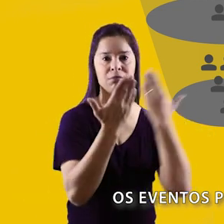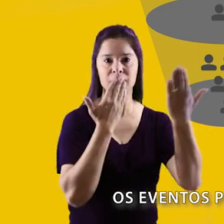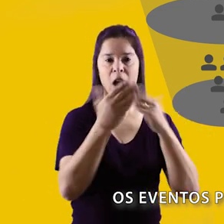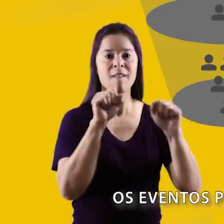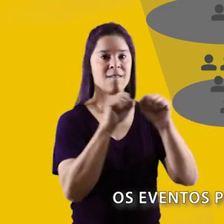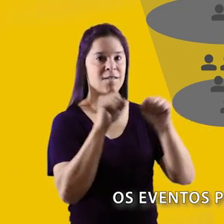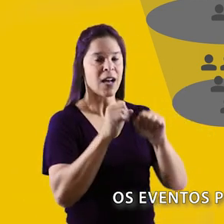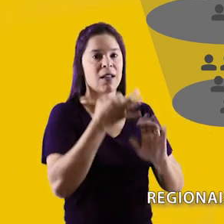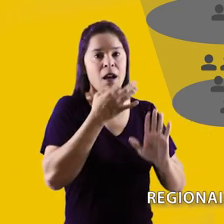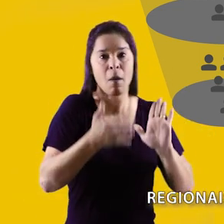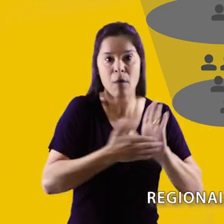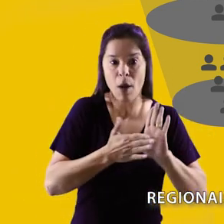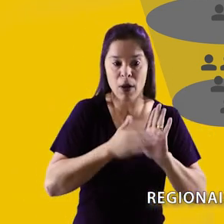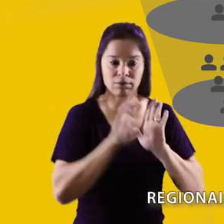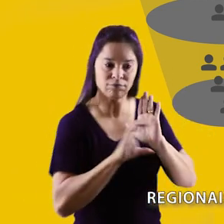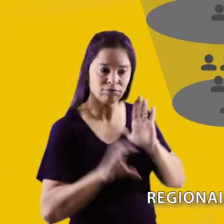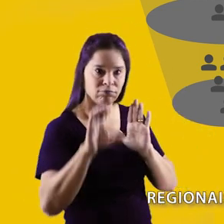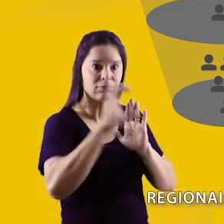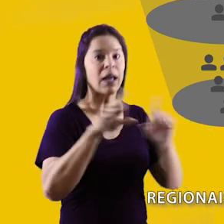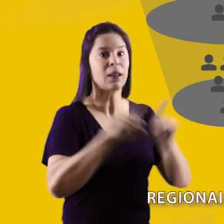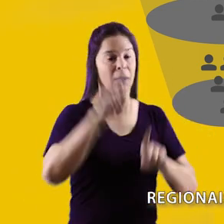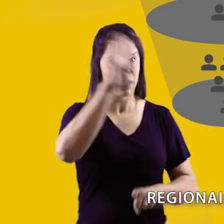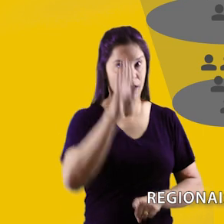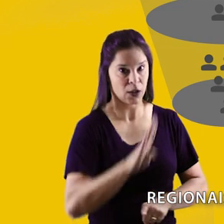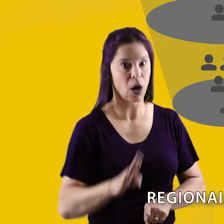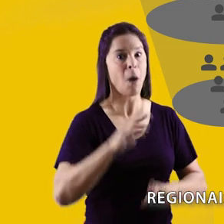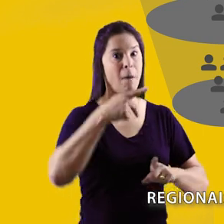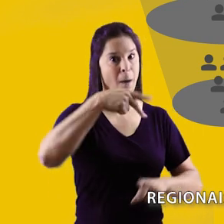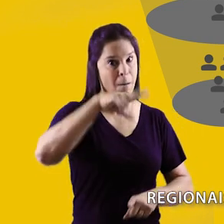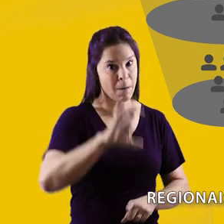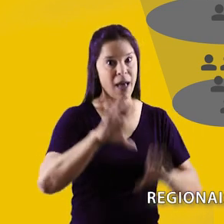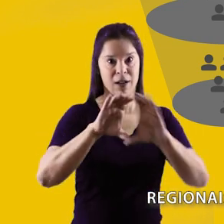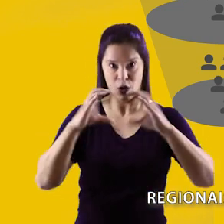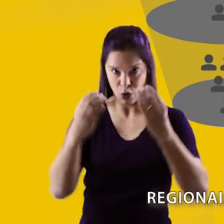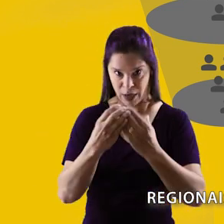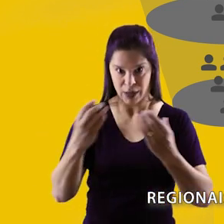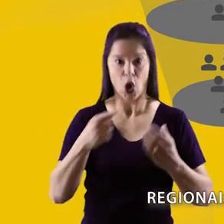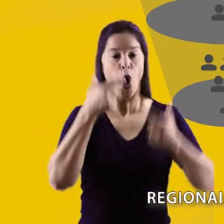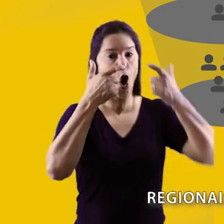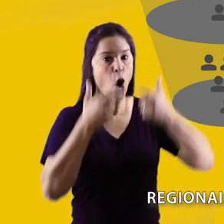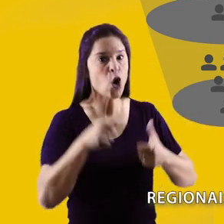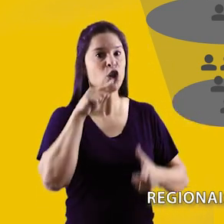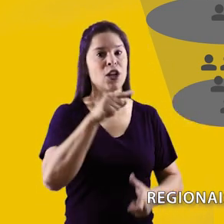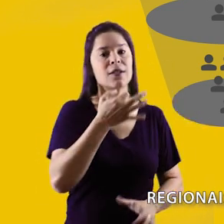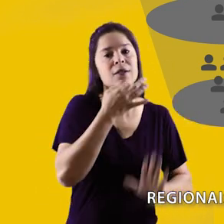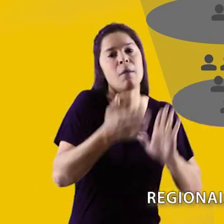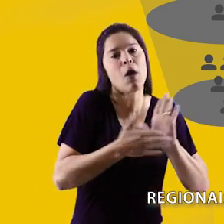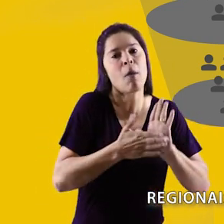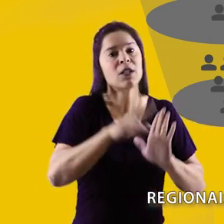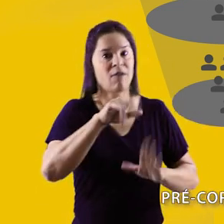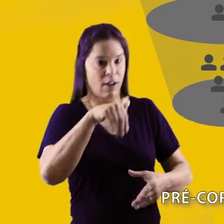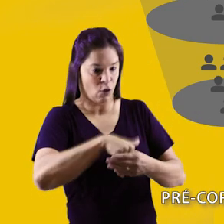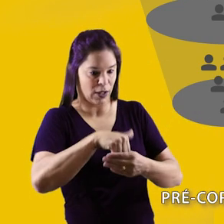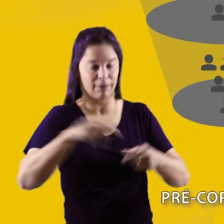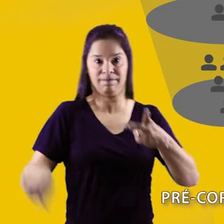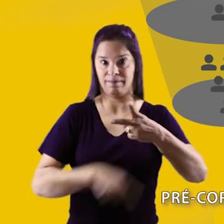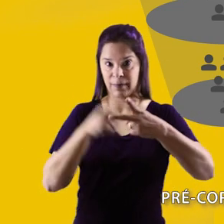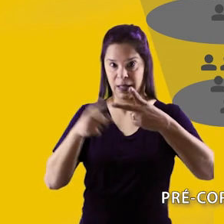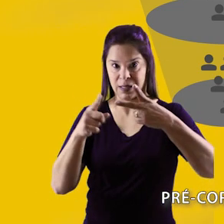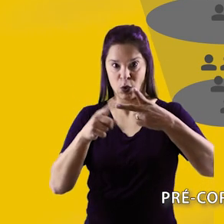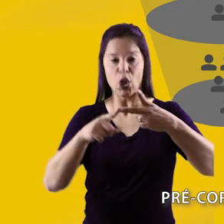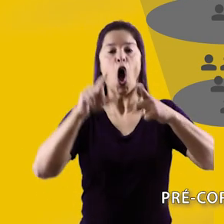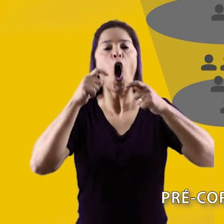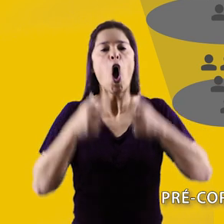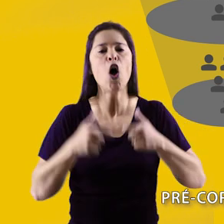constroem as propostas regionais e nacionais para os pré-coreps, onde essas propostas são votadas. Pré-coreps,